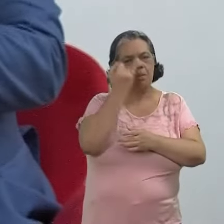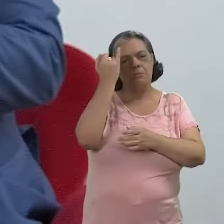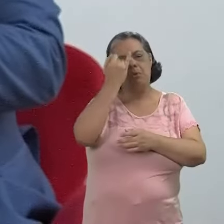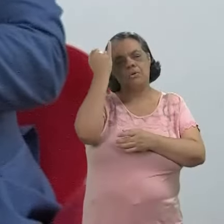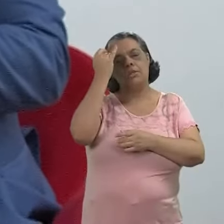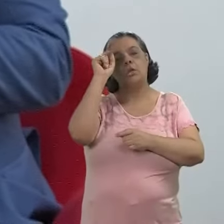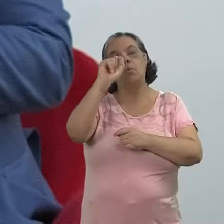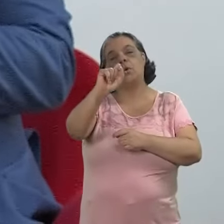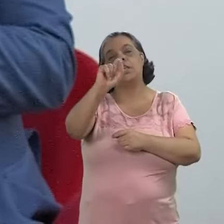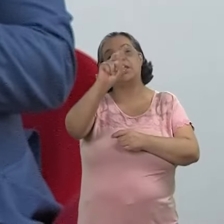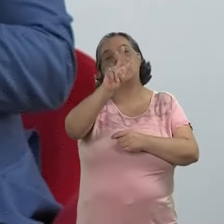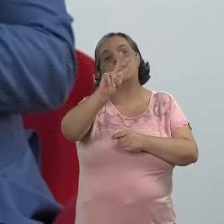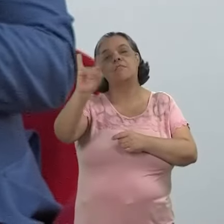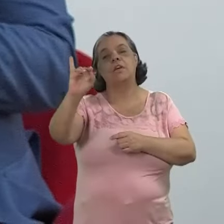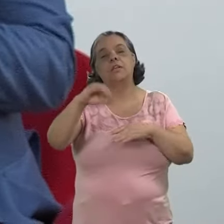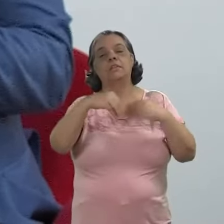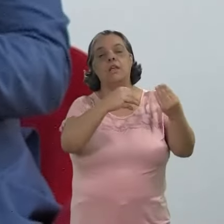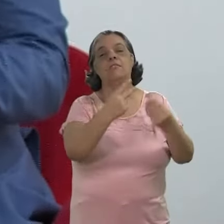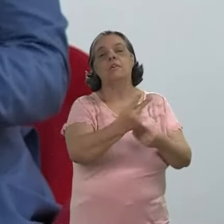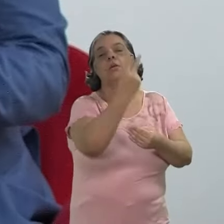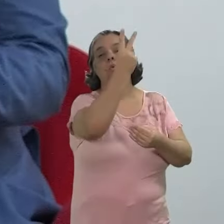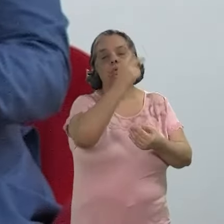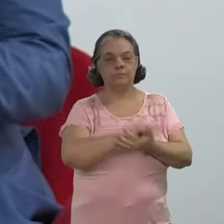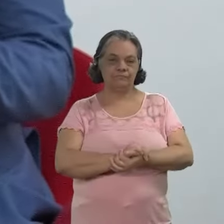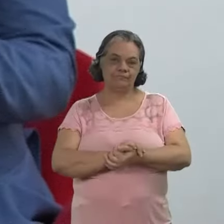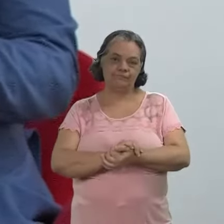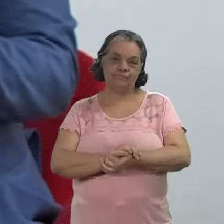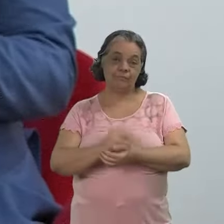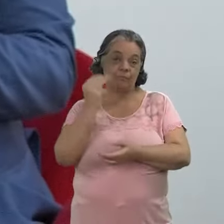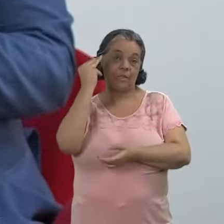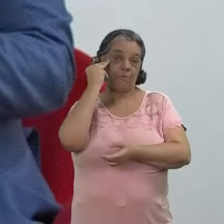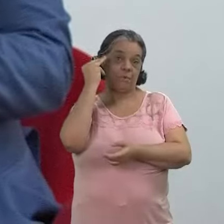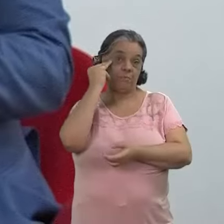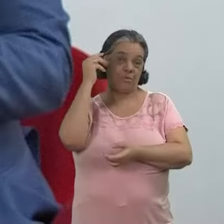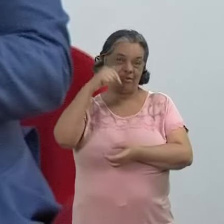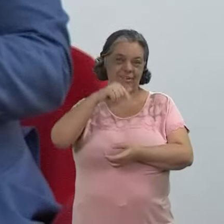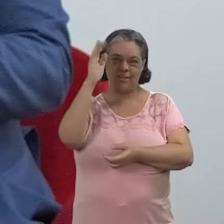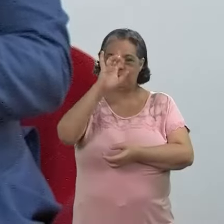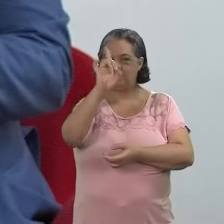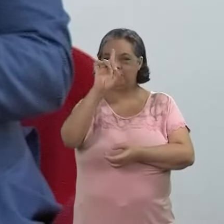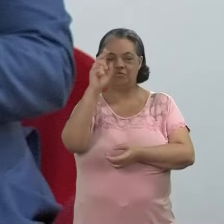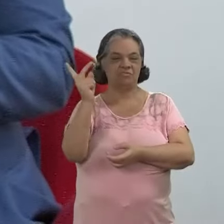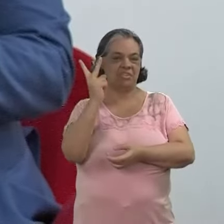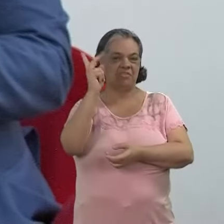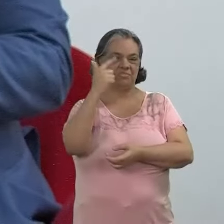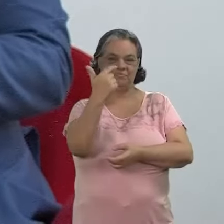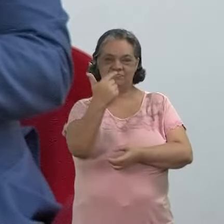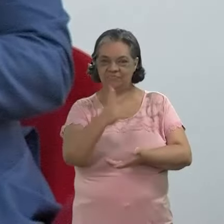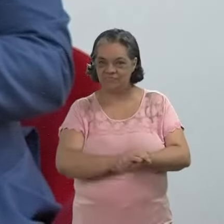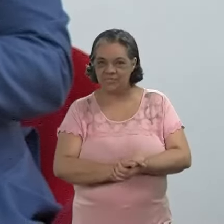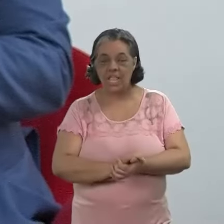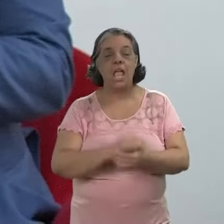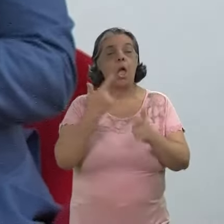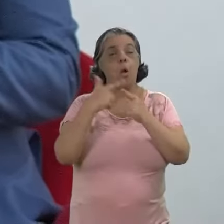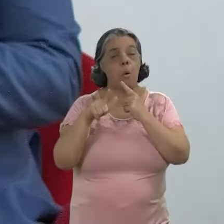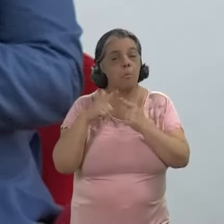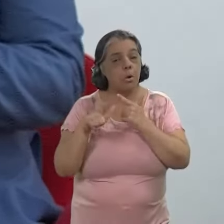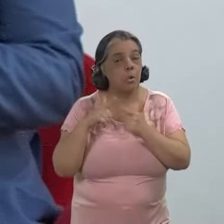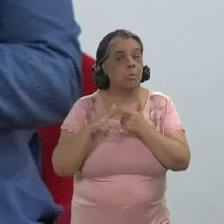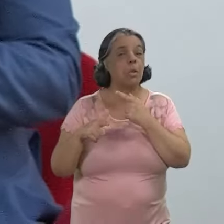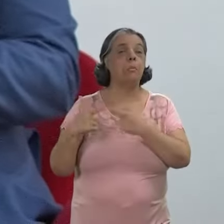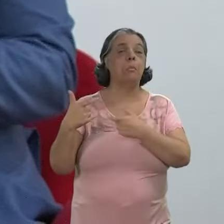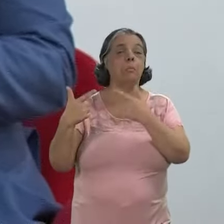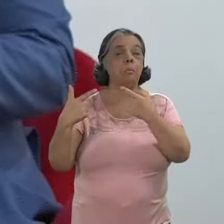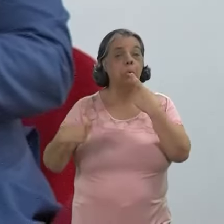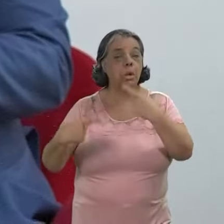proporcional ao que você dá de valor e eu acho que a memória no Brasil não é valorizada e esse é o grande problema